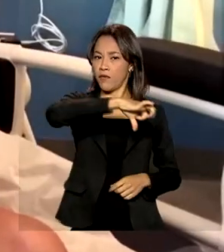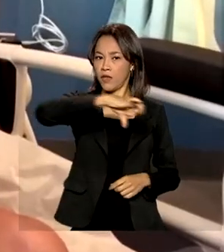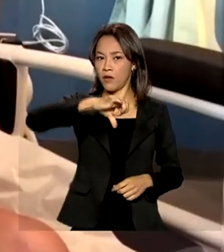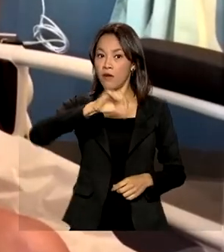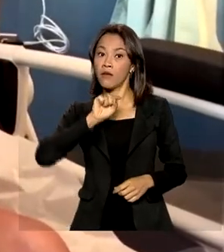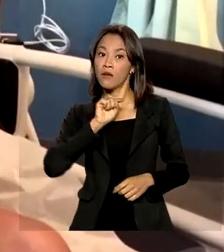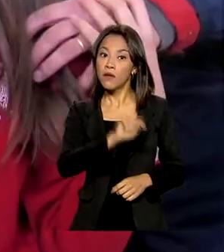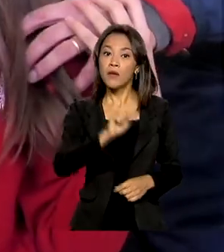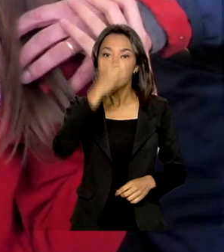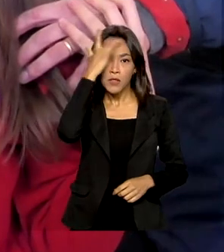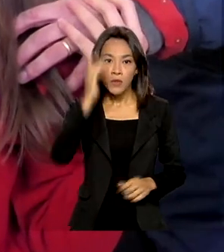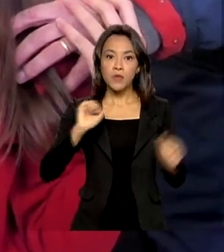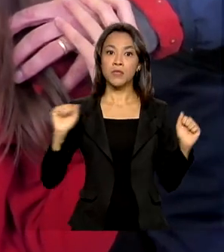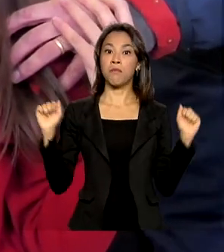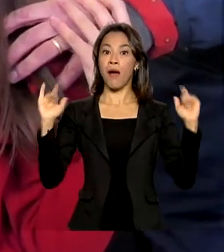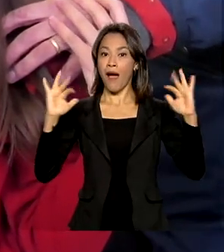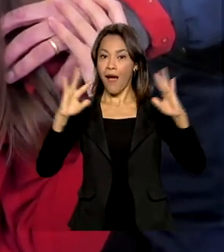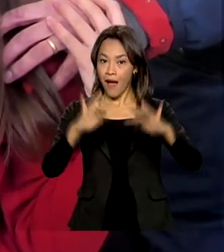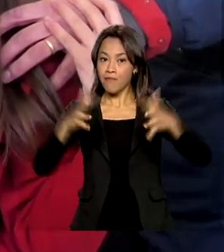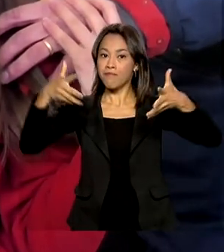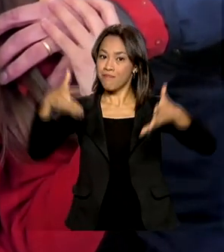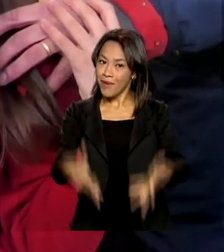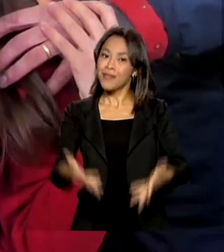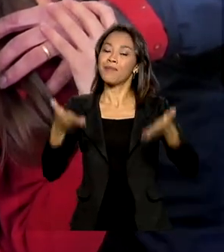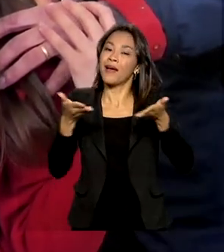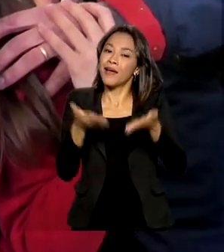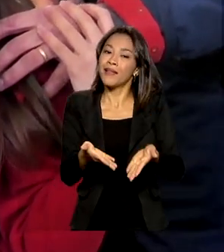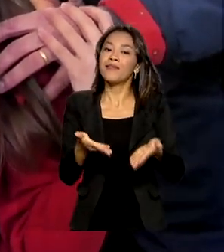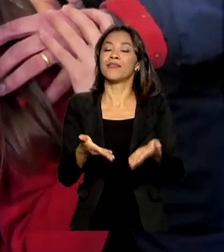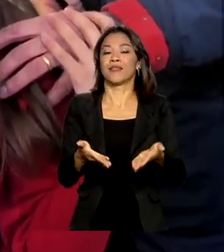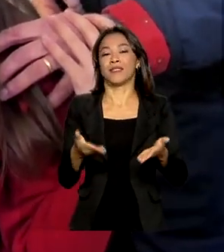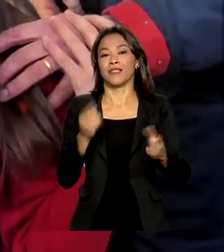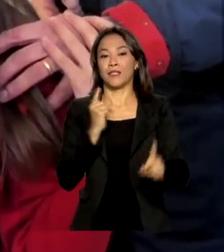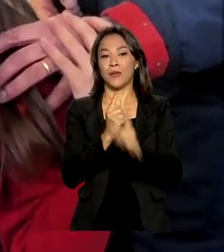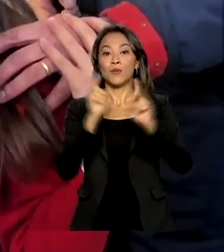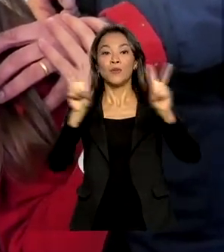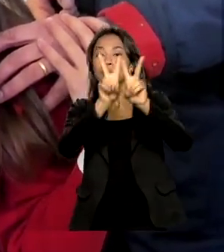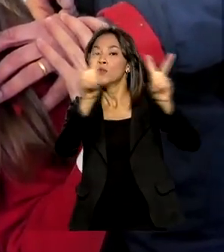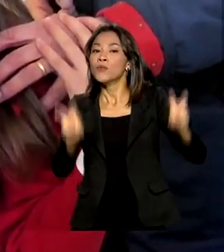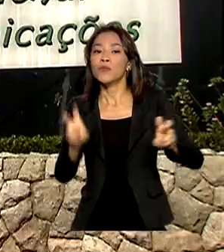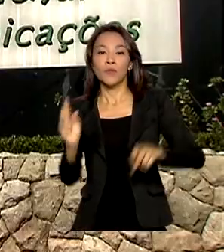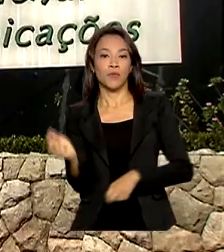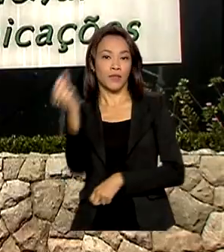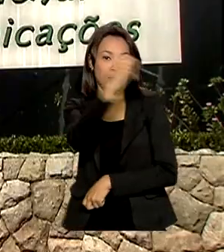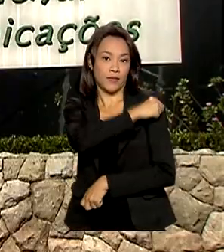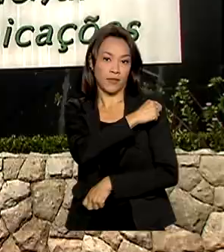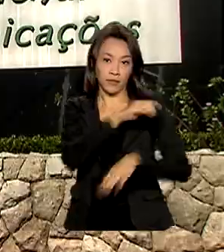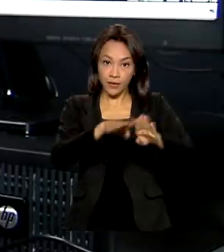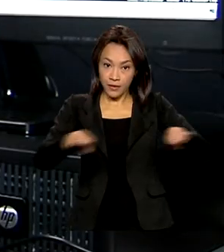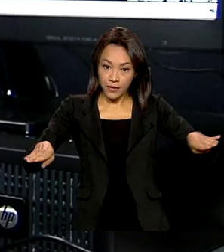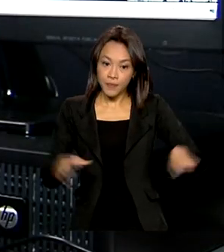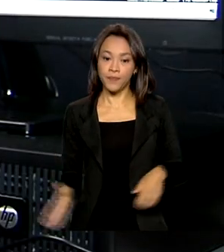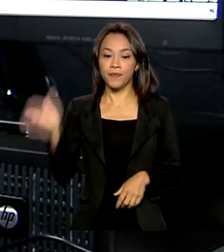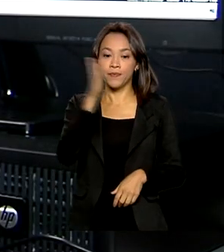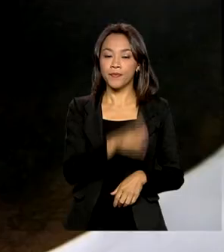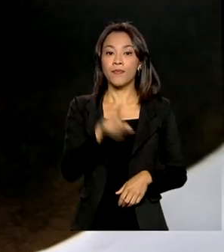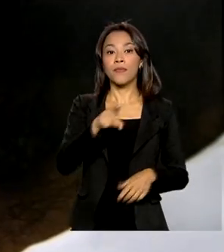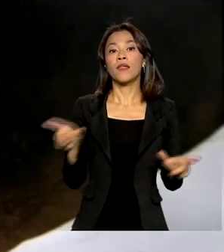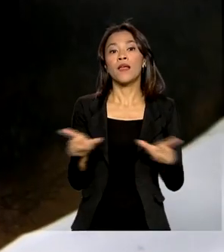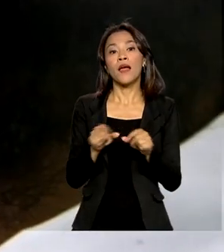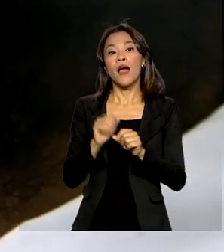pessoas participaram da consulta pública sobre a imunização infantil. Anatel cria prefixo de